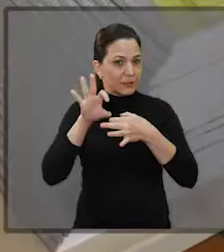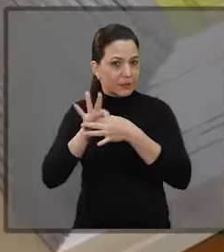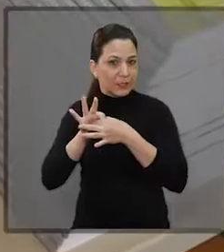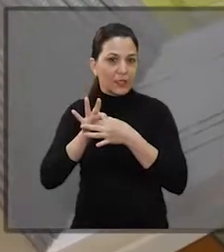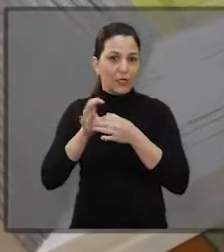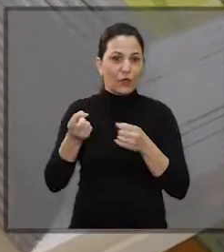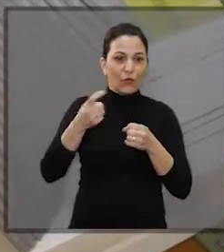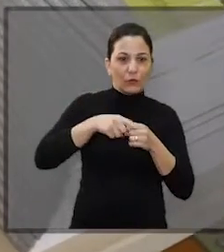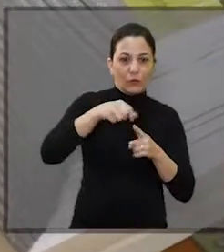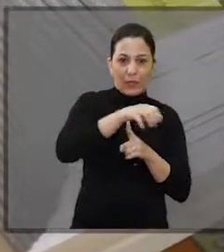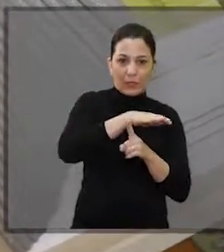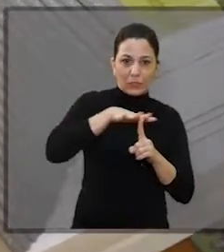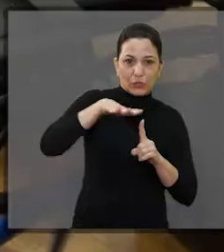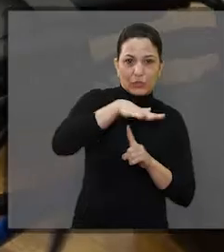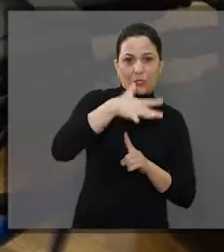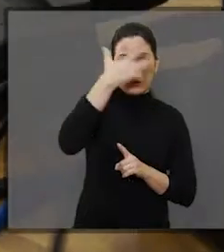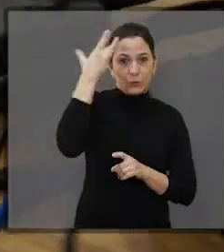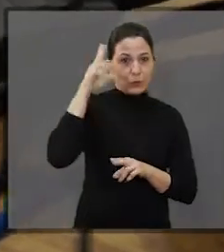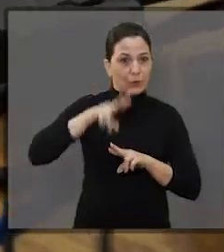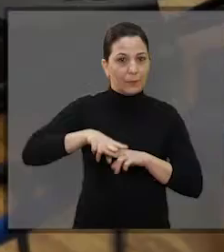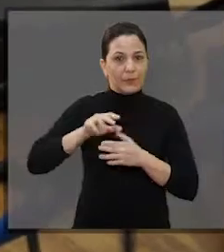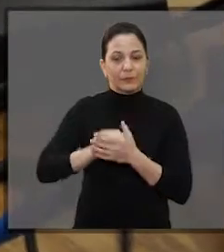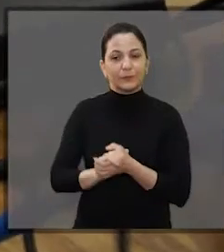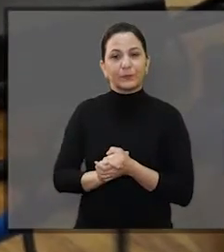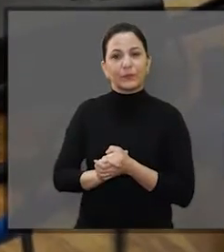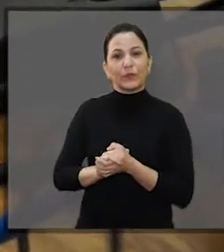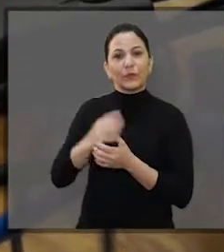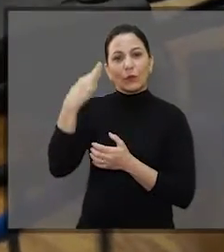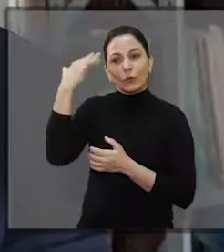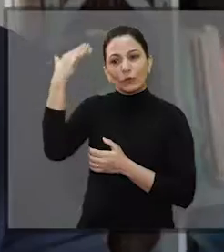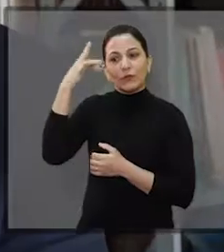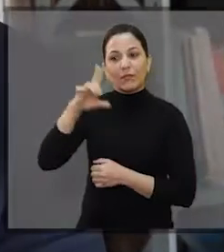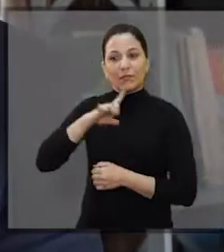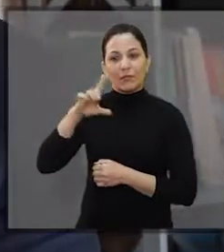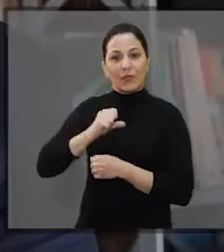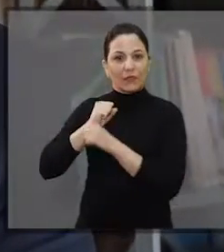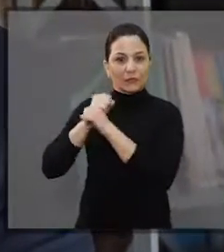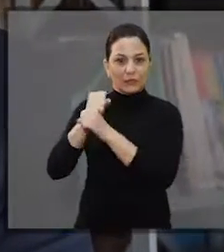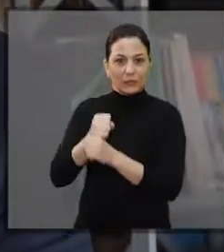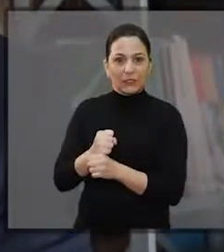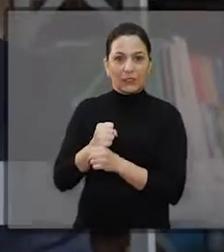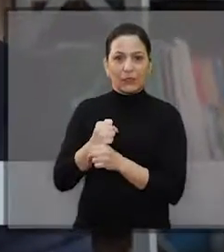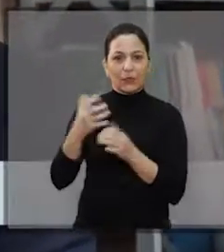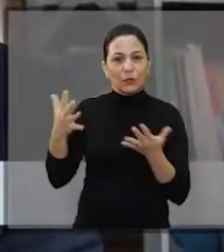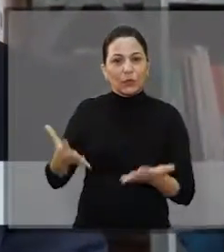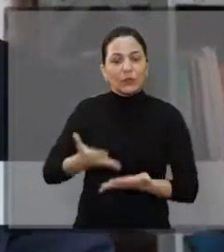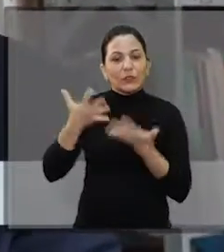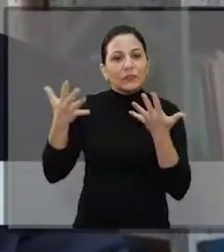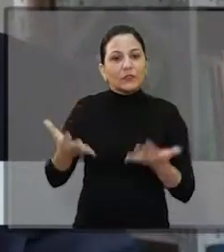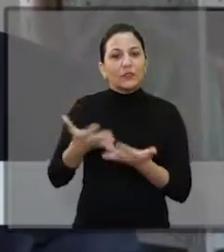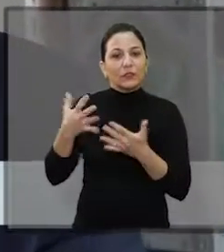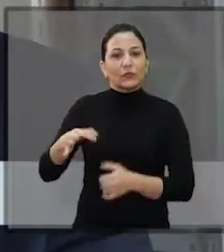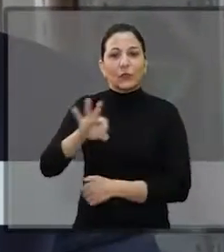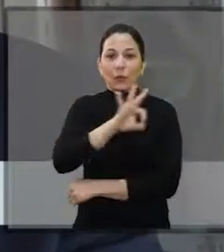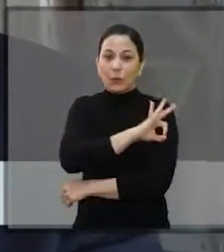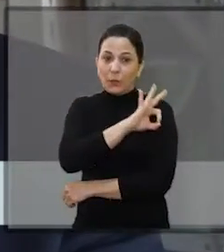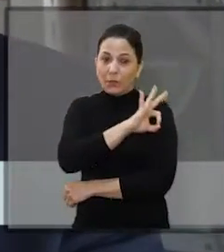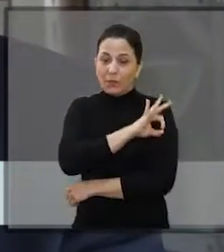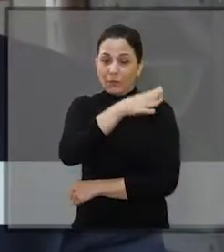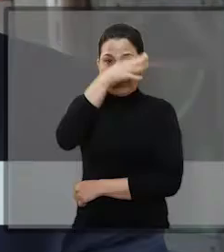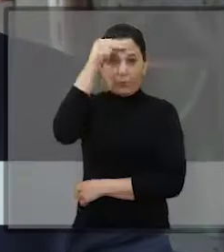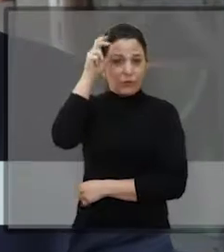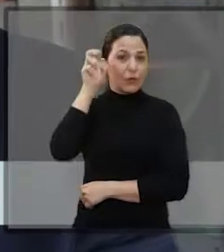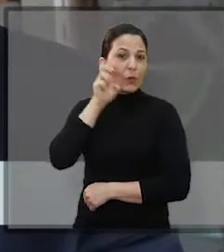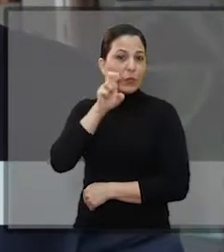seu esforço nessa parceria para a reinserção do reeducando. Bastante sucesso nós tivemos esse ano. Com a iniciativa